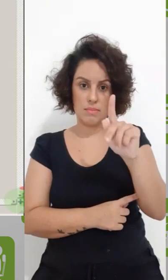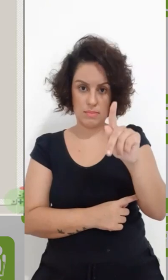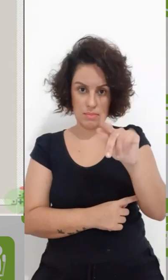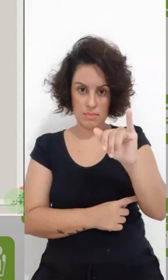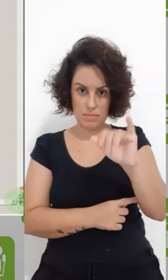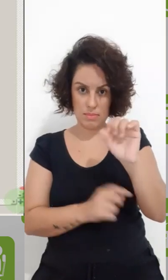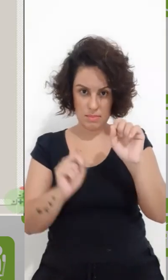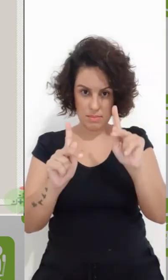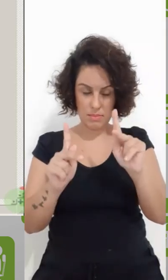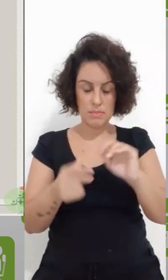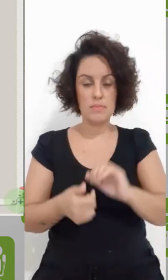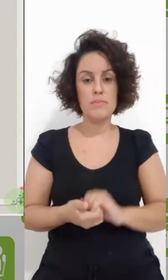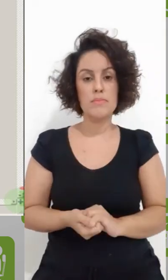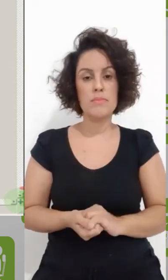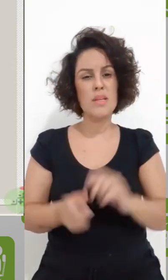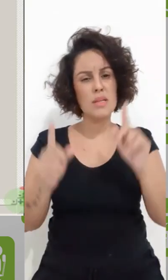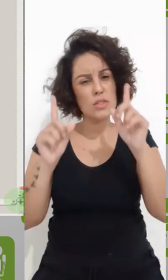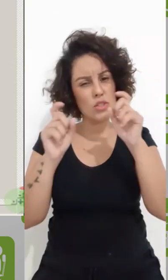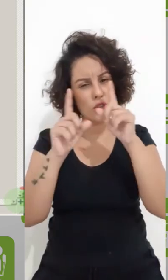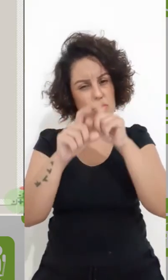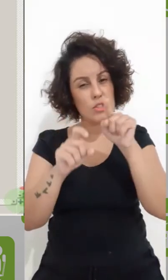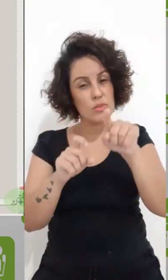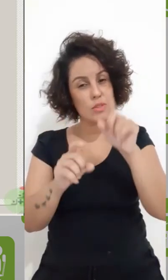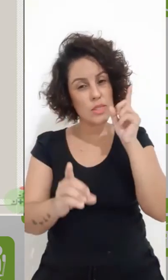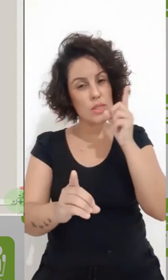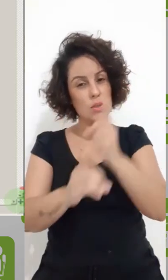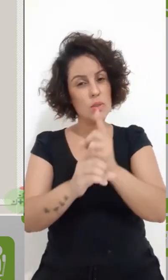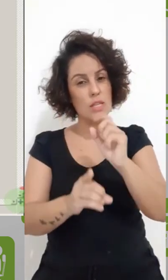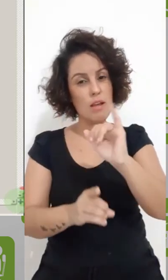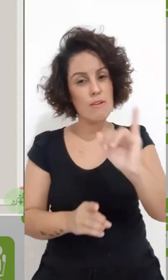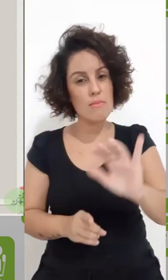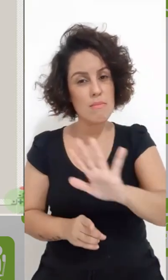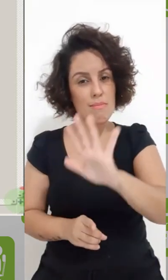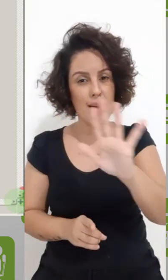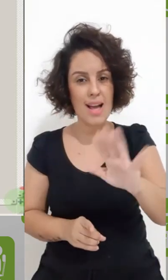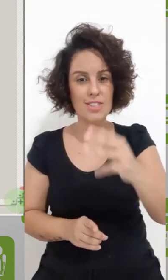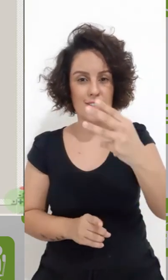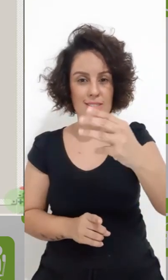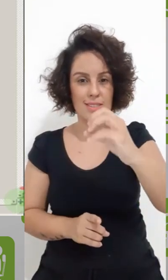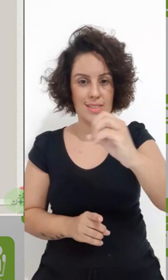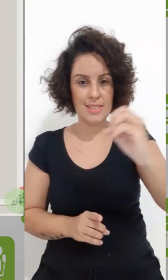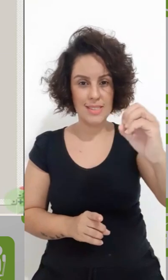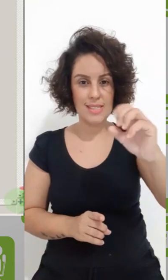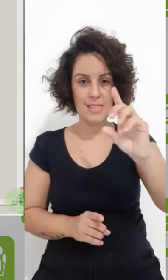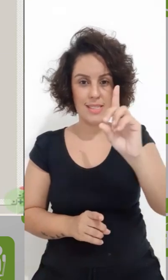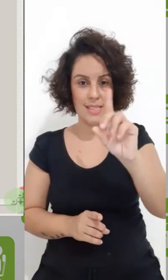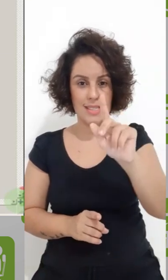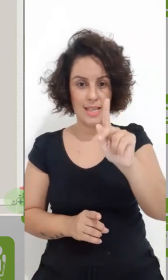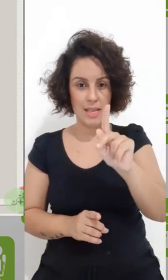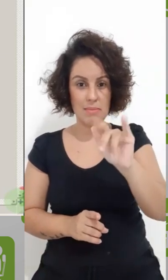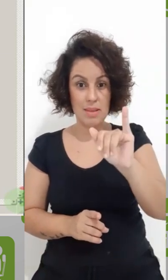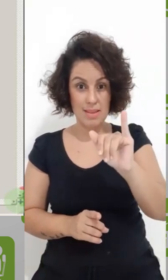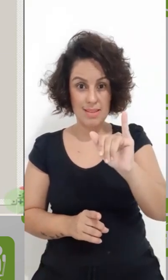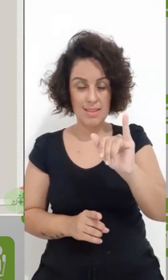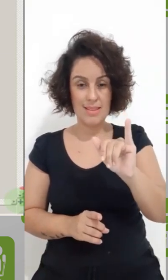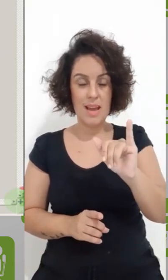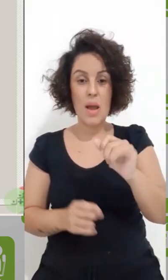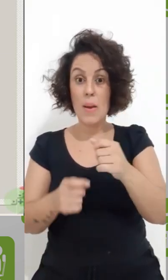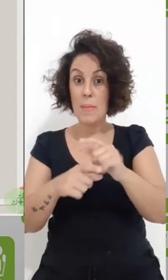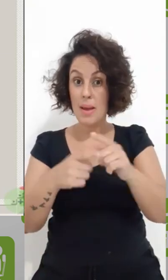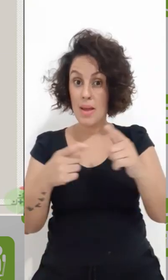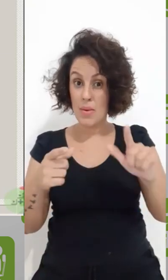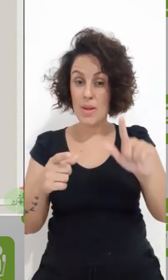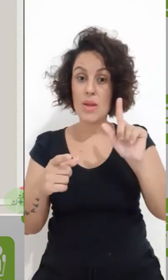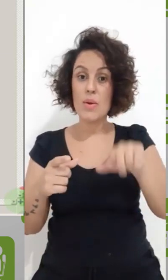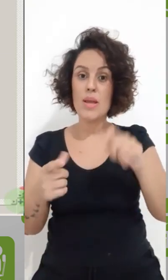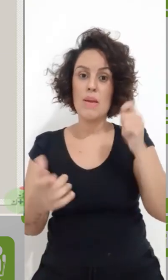é difícil você conseguir achar uma resolução com 300 dpi. Por isso que, normalmente, essas fotos